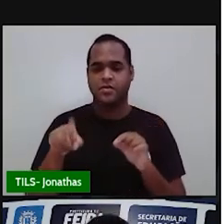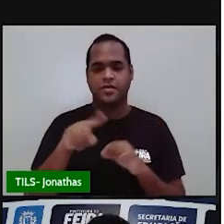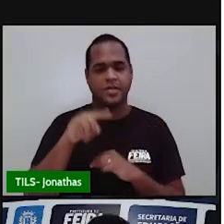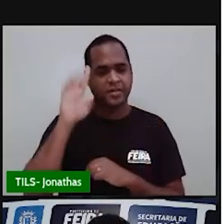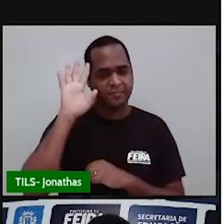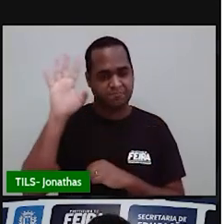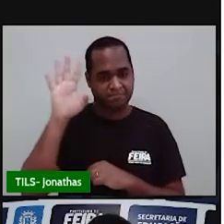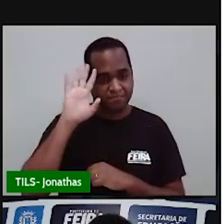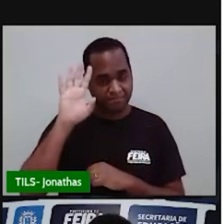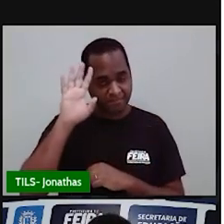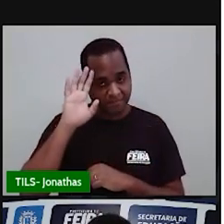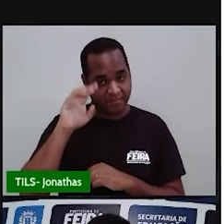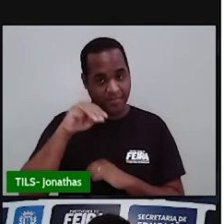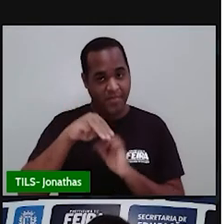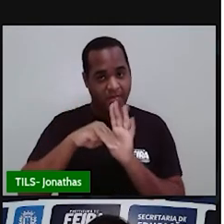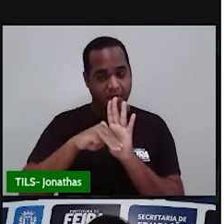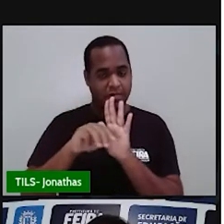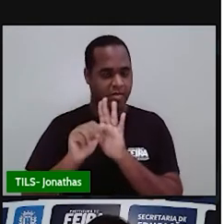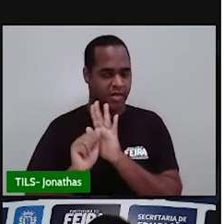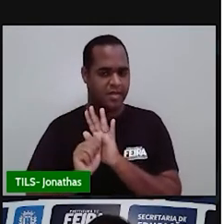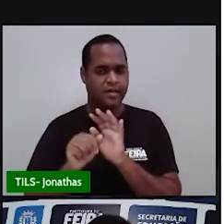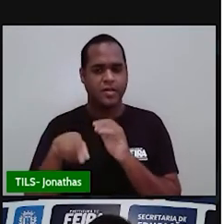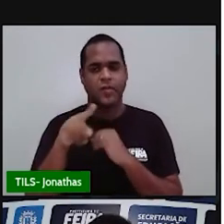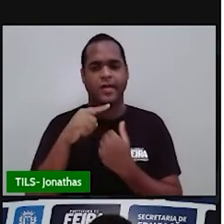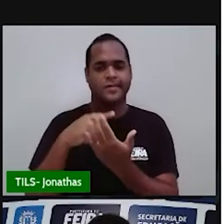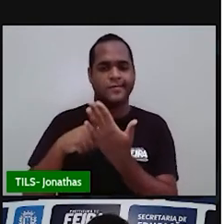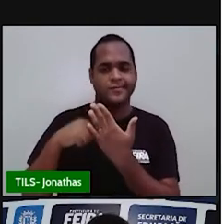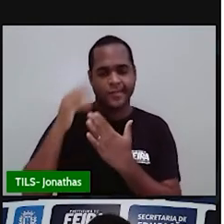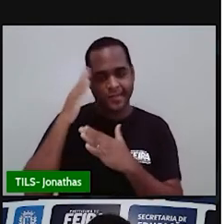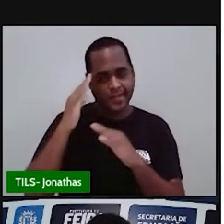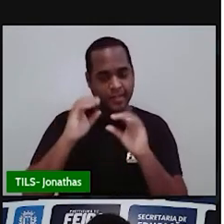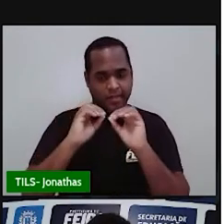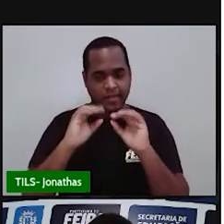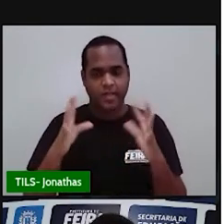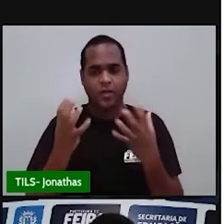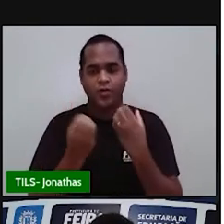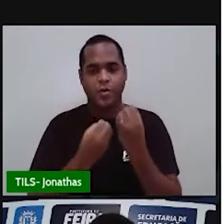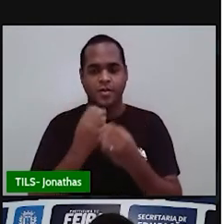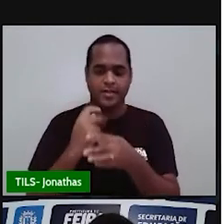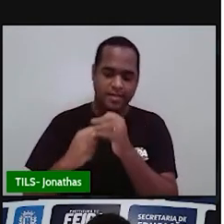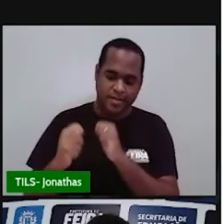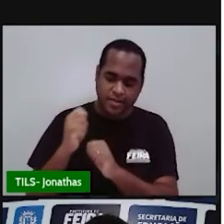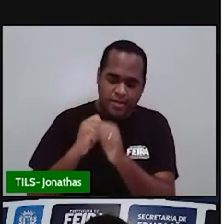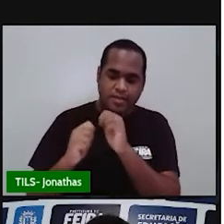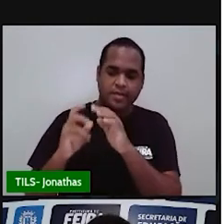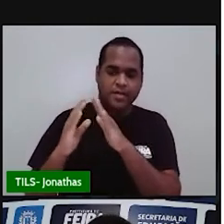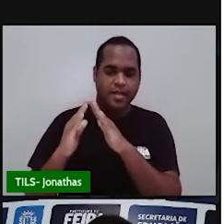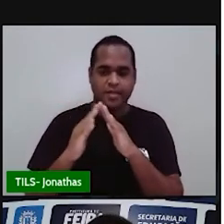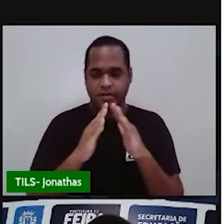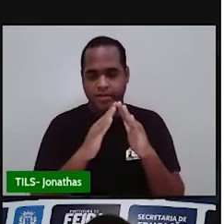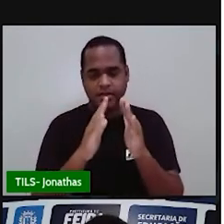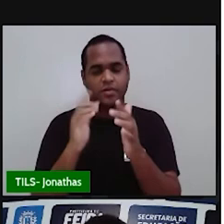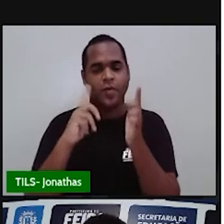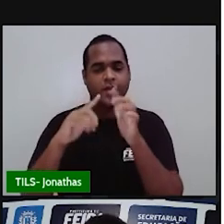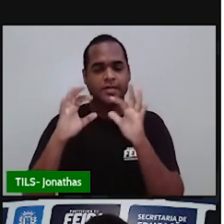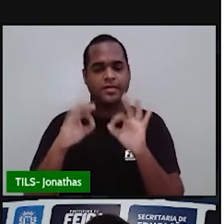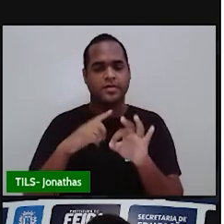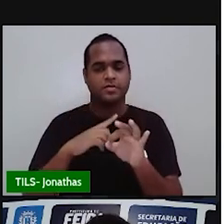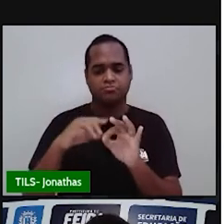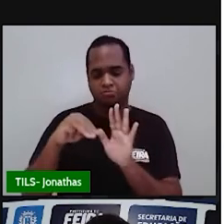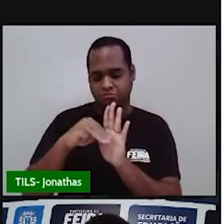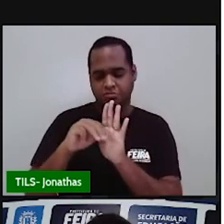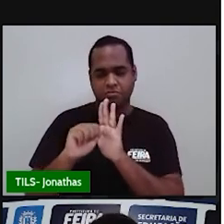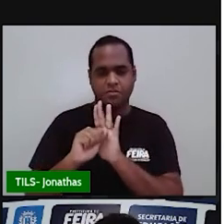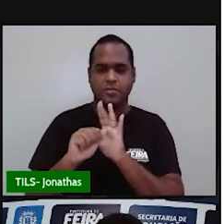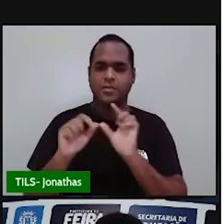média aritmética nos ajuda a entender como vai o consumo de energia na nossa casa. Como é que a gente entende esse negócio de média